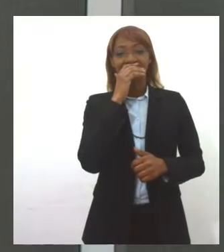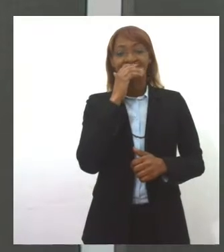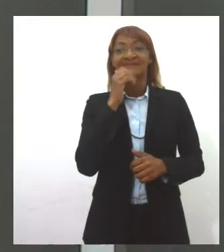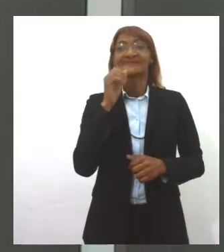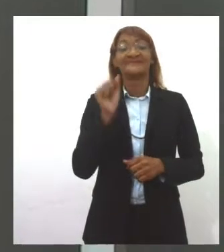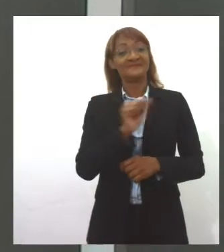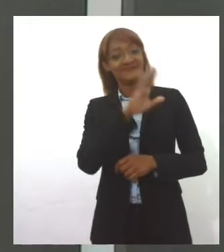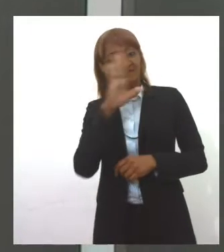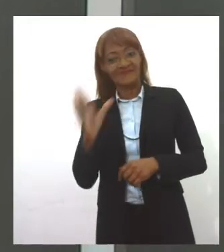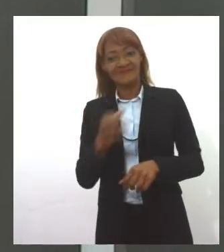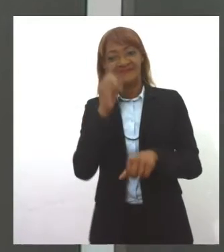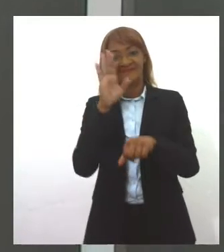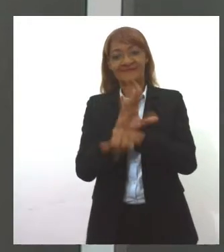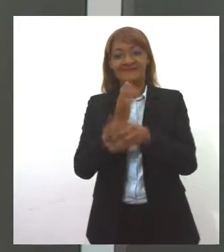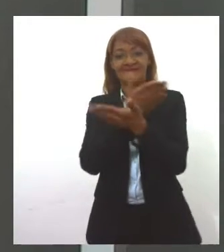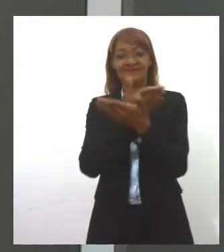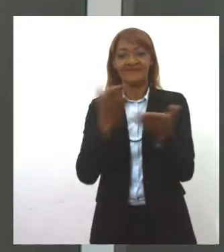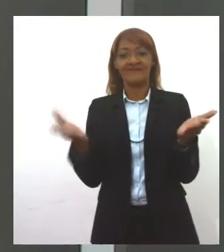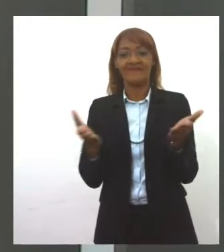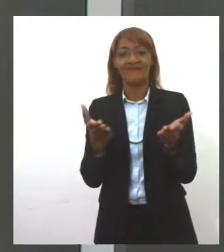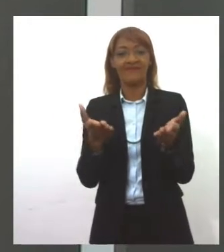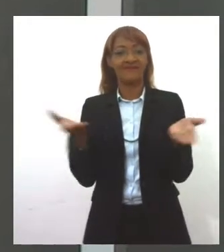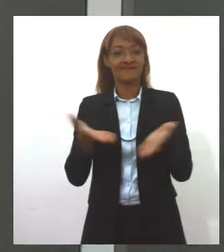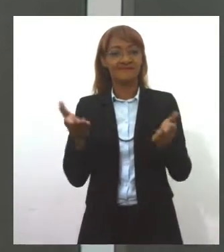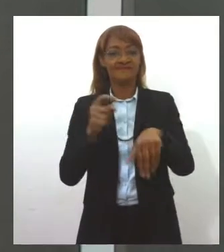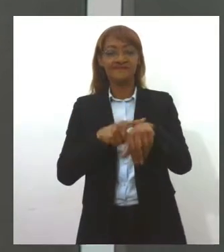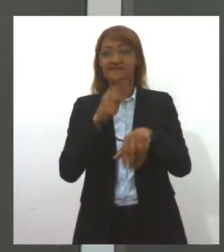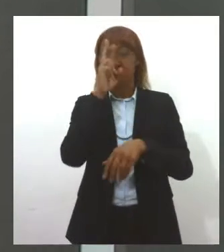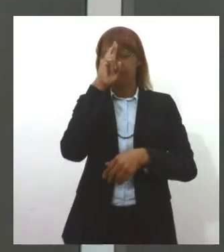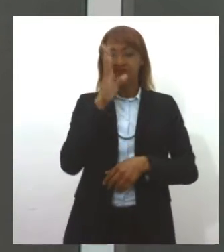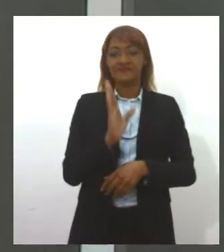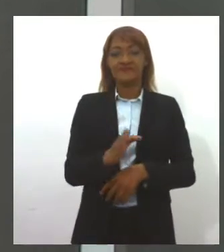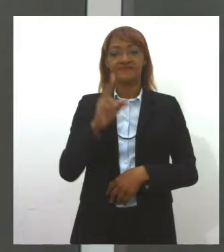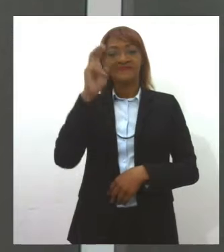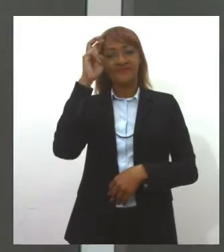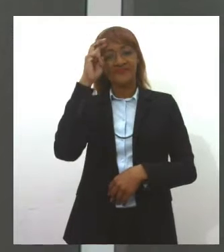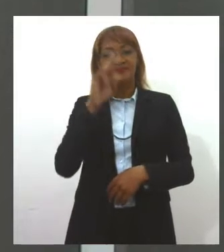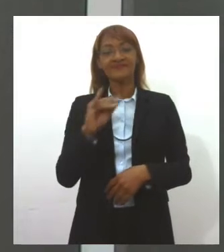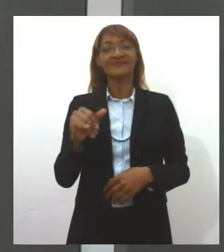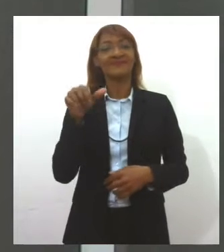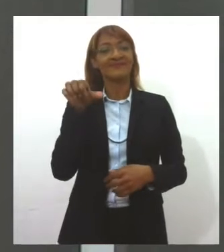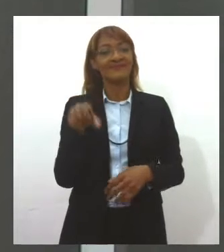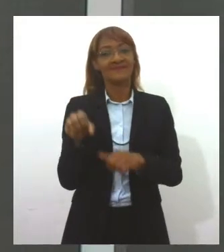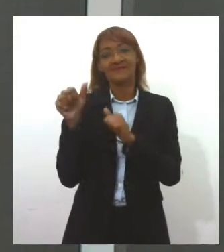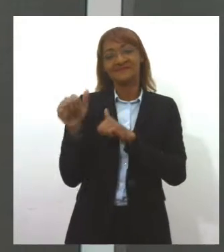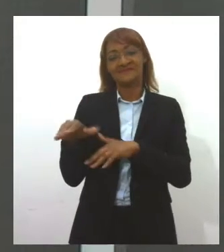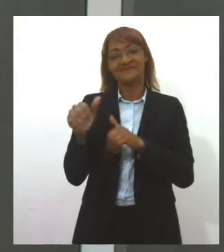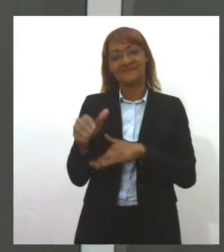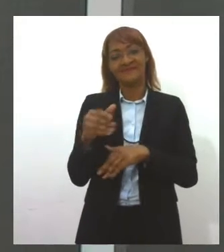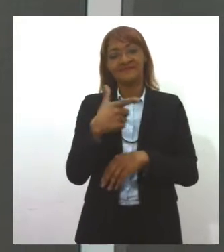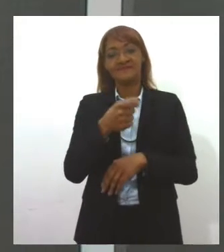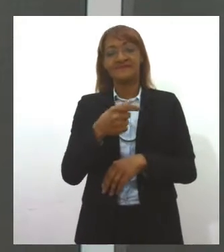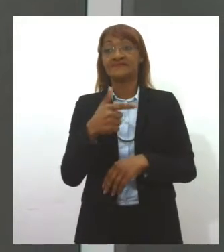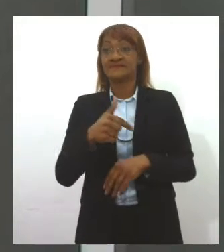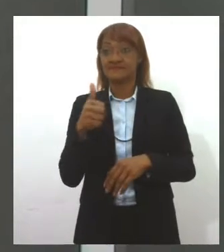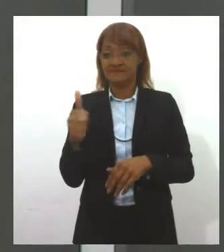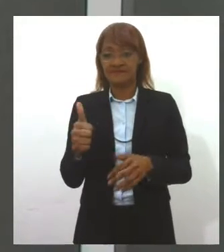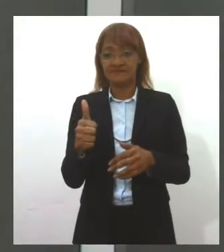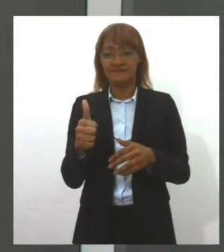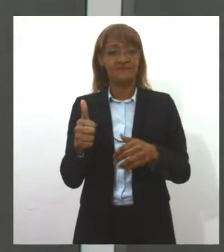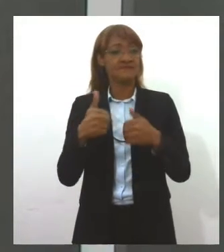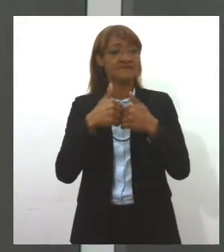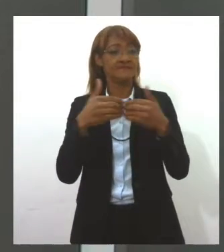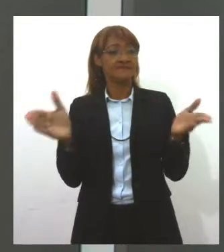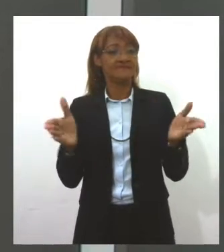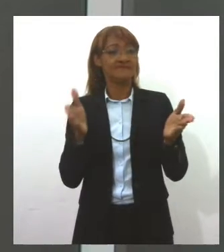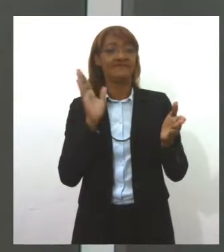Olá, muito boa tarde pra você, agora meio dia e meia, quinta-feira, dia 9 de setembro de 2021. O Jornal da Lese, segunda